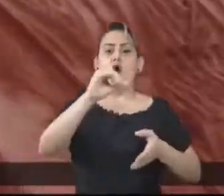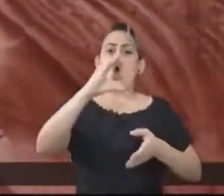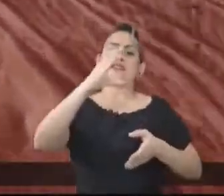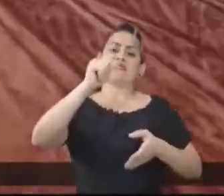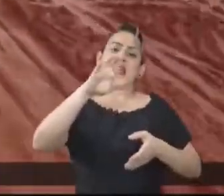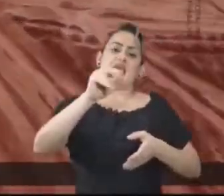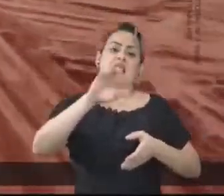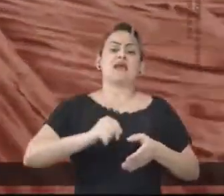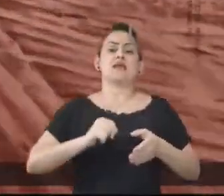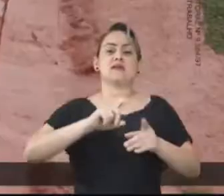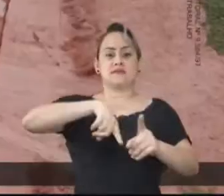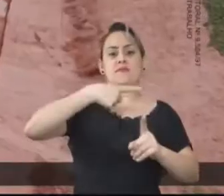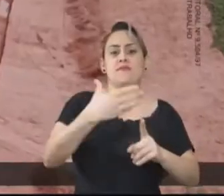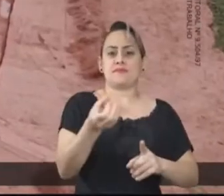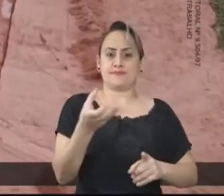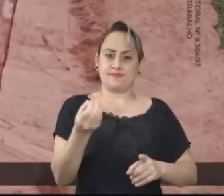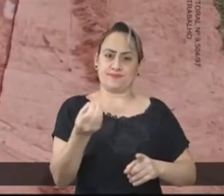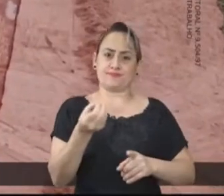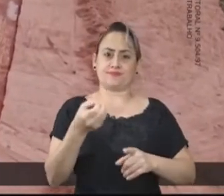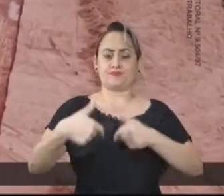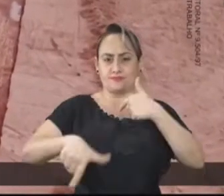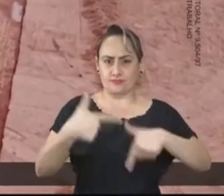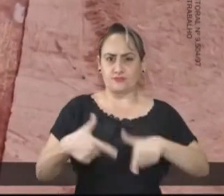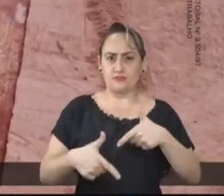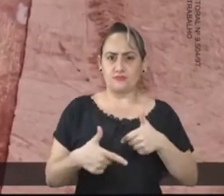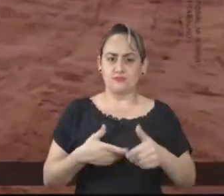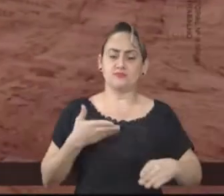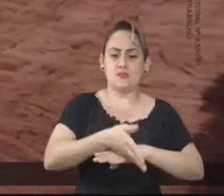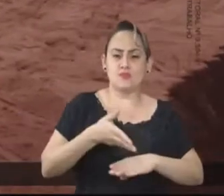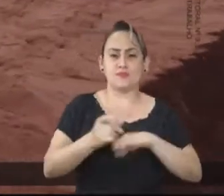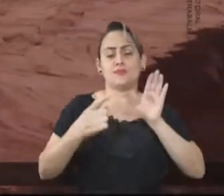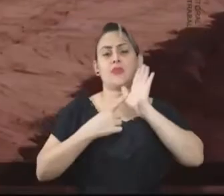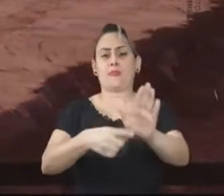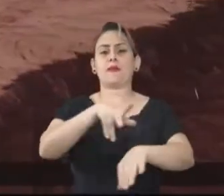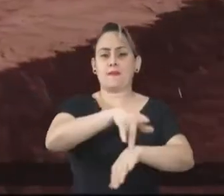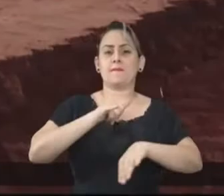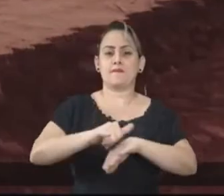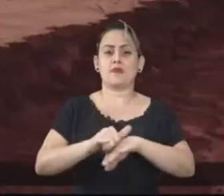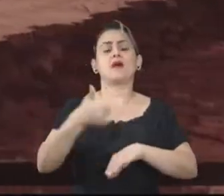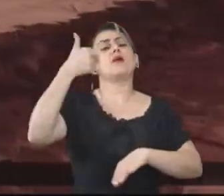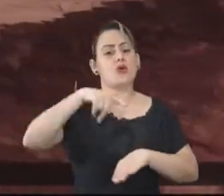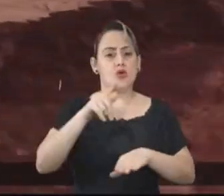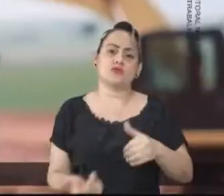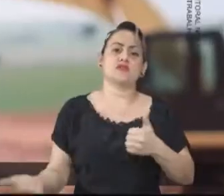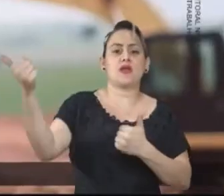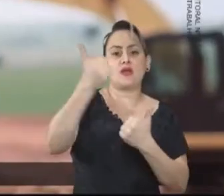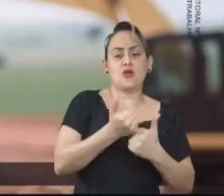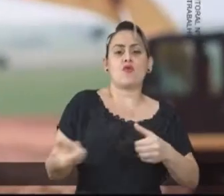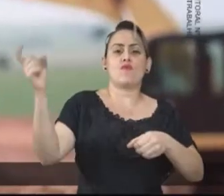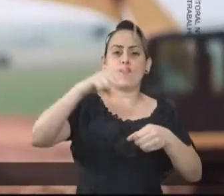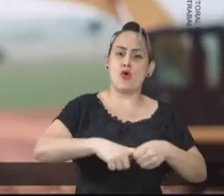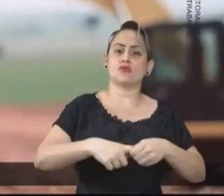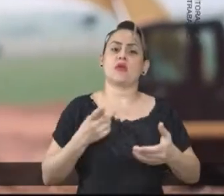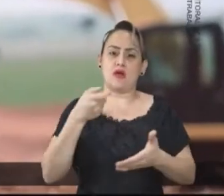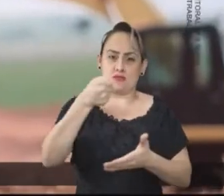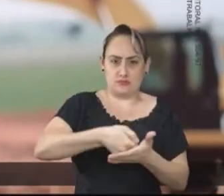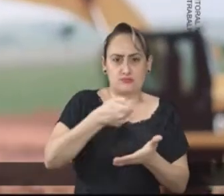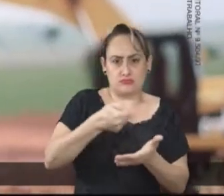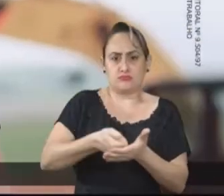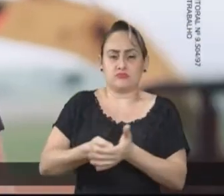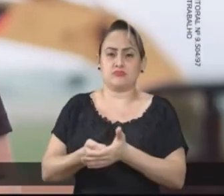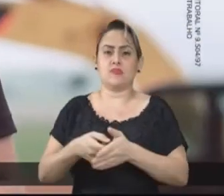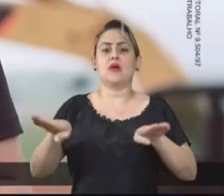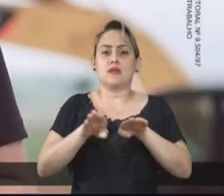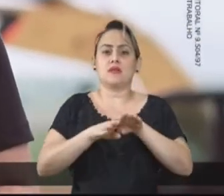instalações da AgroSeries, uma indústria que vai gerar aproximadamente 600 empregos diretos e indiretos, demonstrando que Paranavaí está